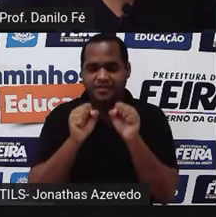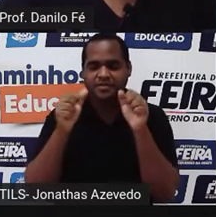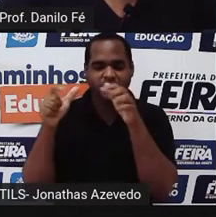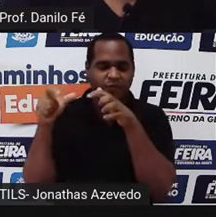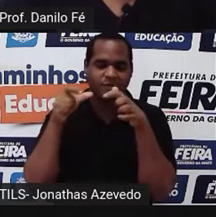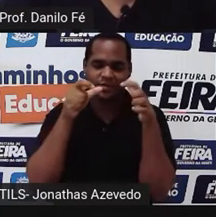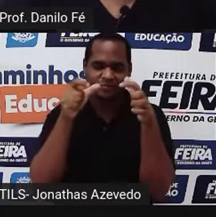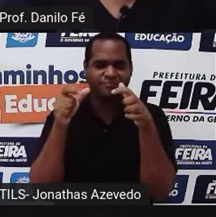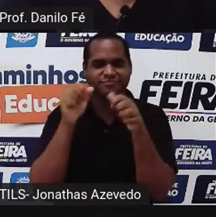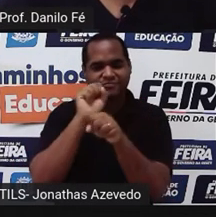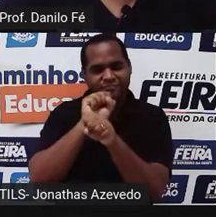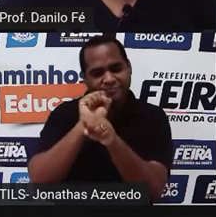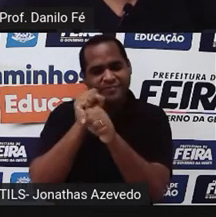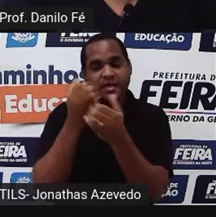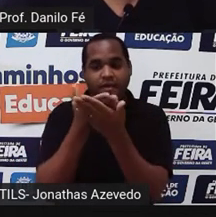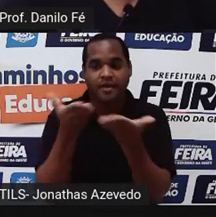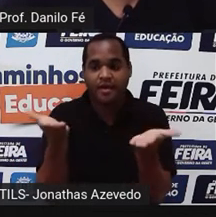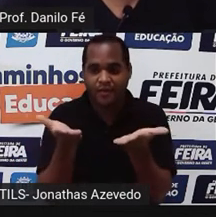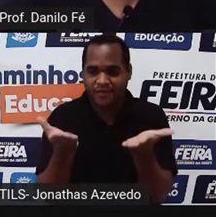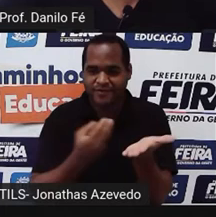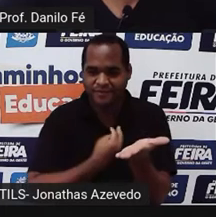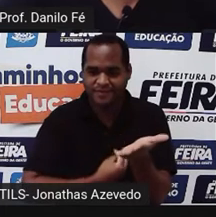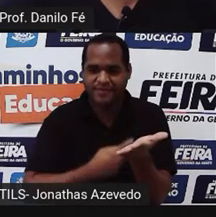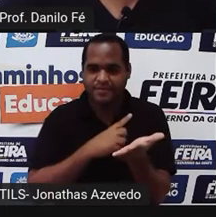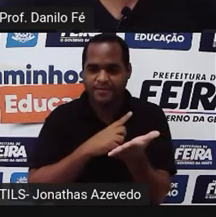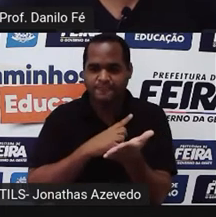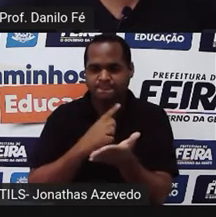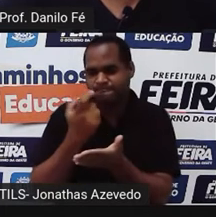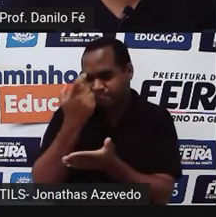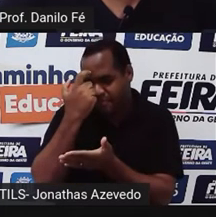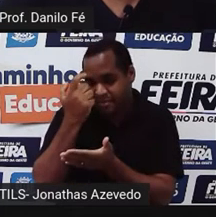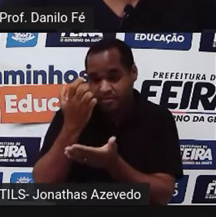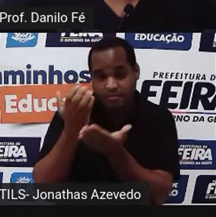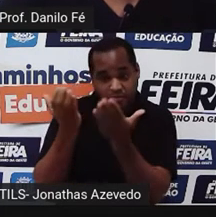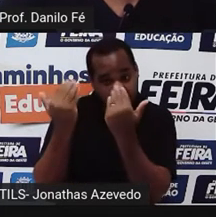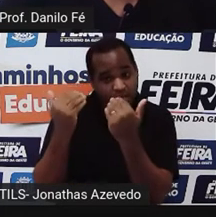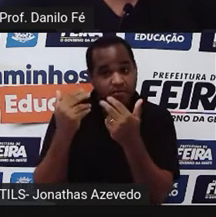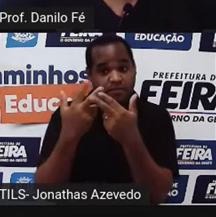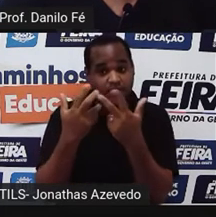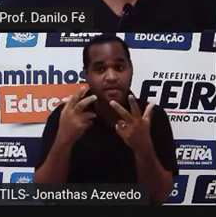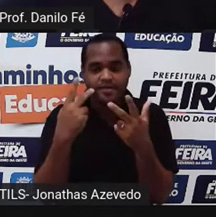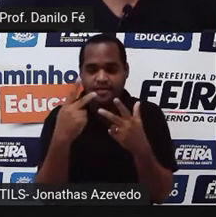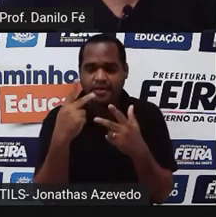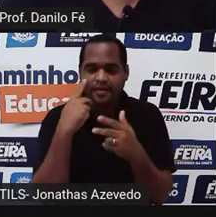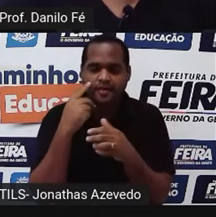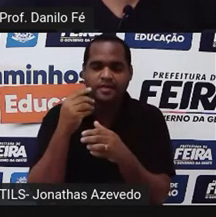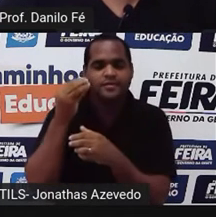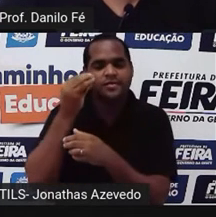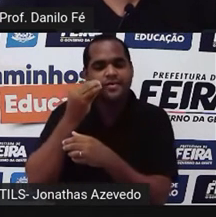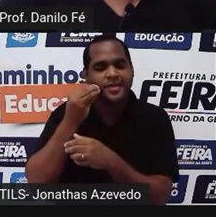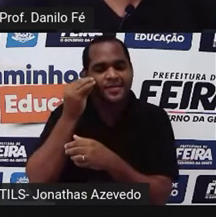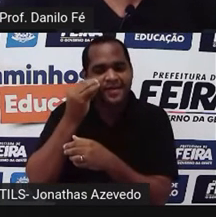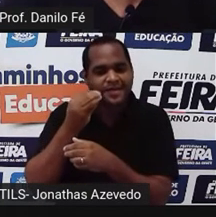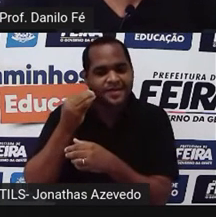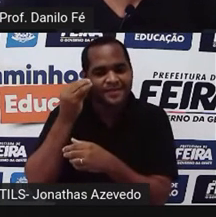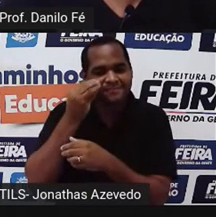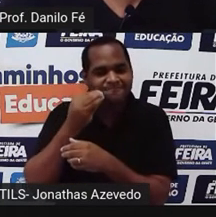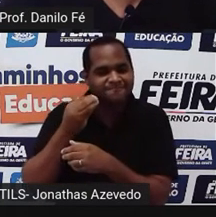Espero que, nessa altura do campeonato, vocês já tenham em mente que a gente está experimentando um mundo em